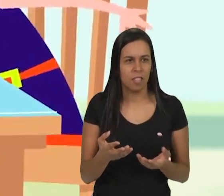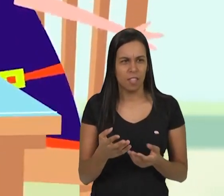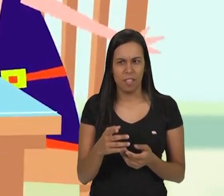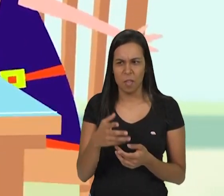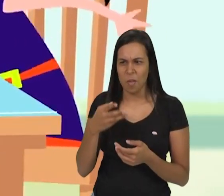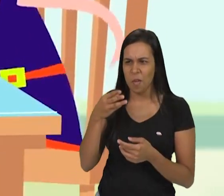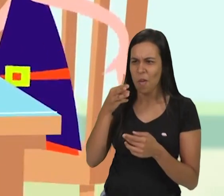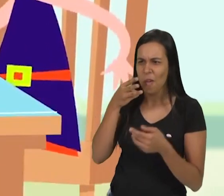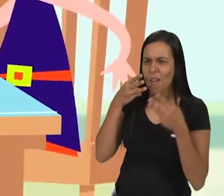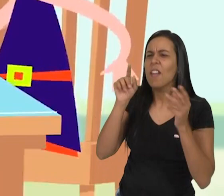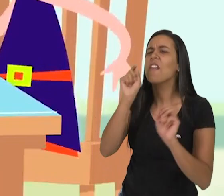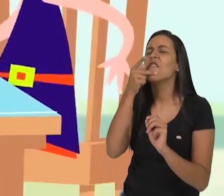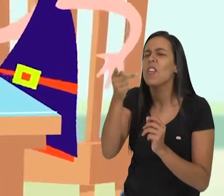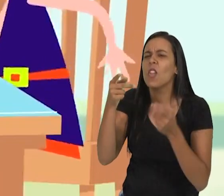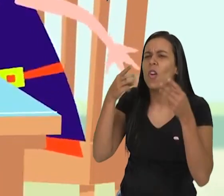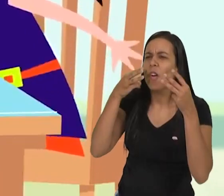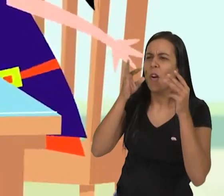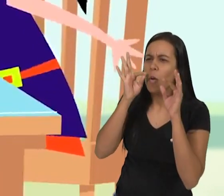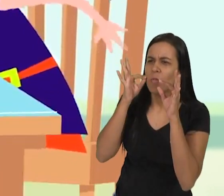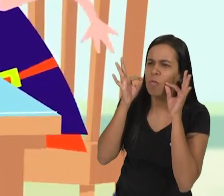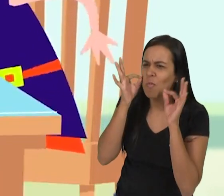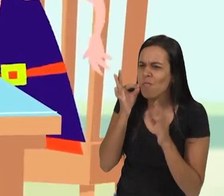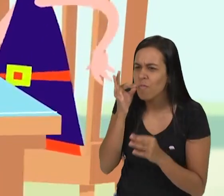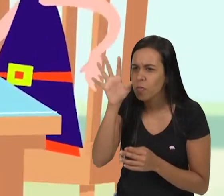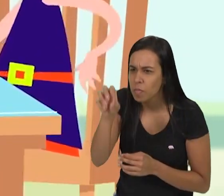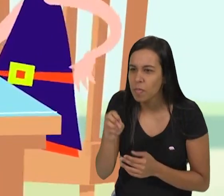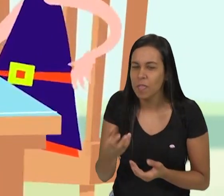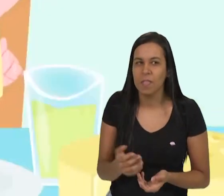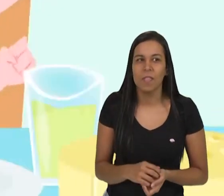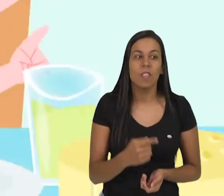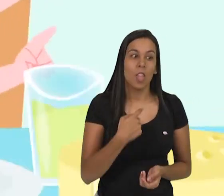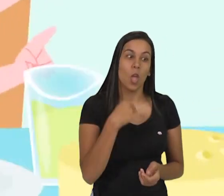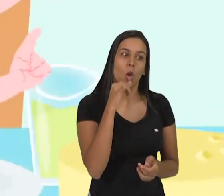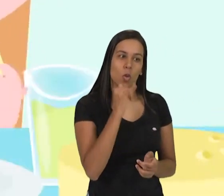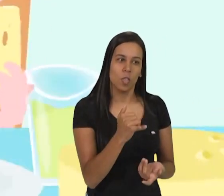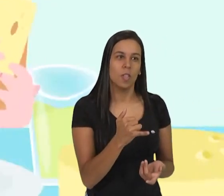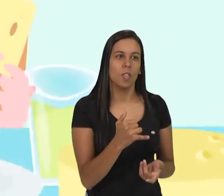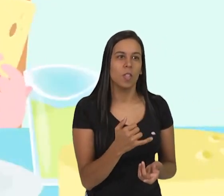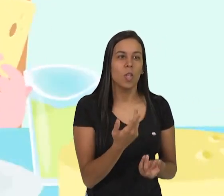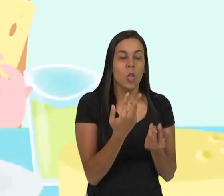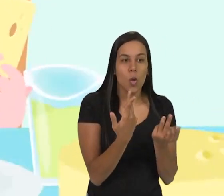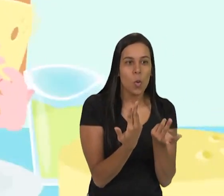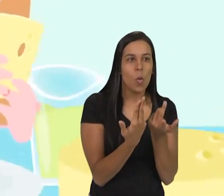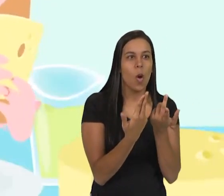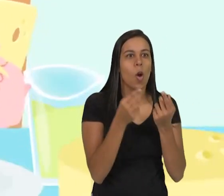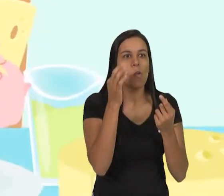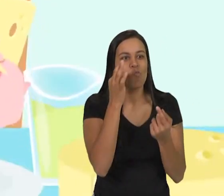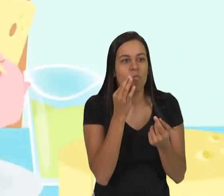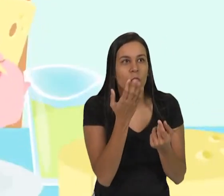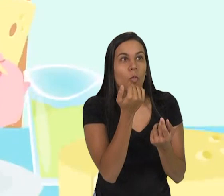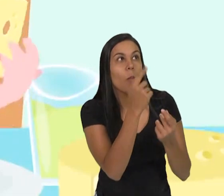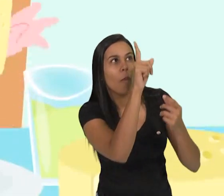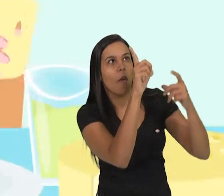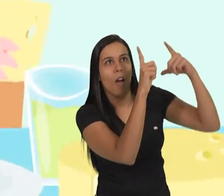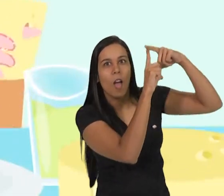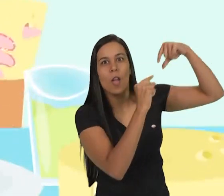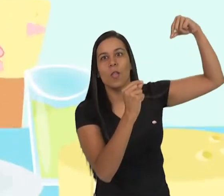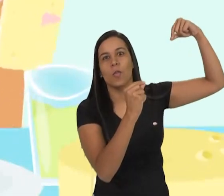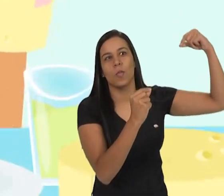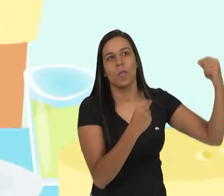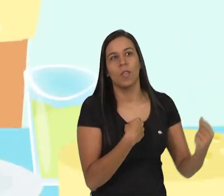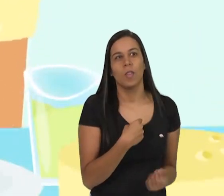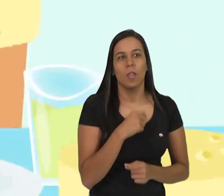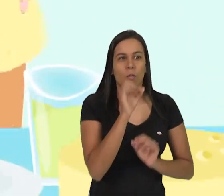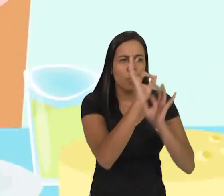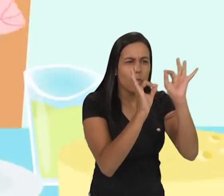Quem te disse que foi o rato que roeu esse queijo? Eu disse E foi o mesmo rato que roeu a lua Tá